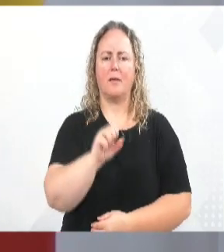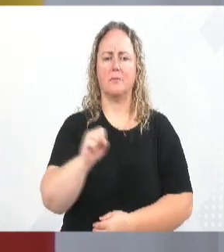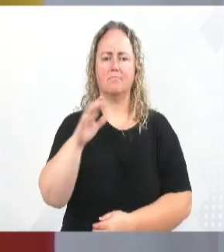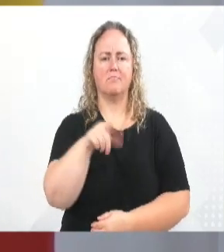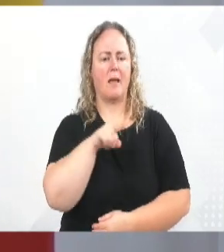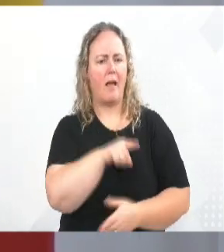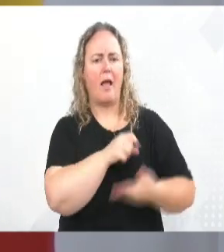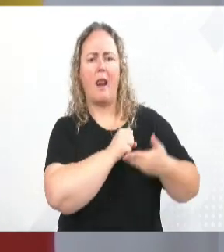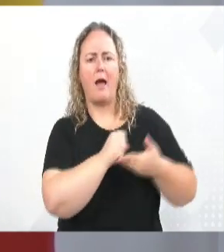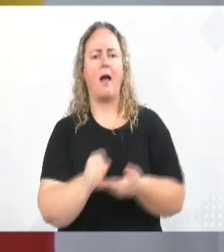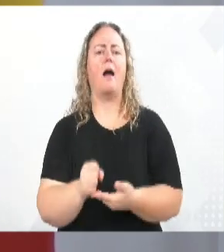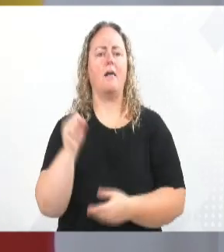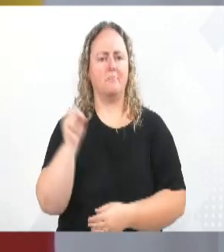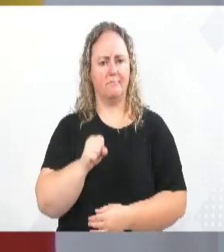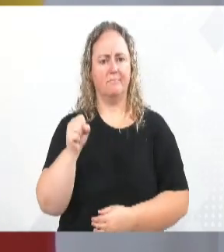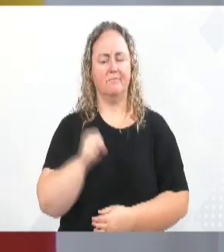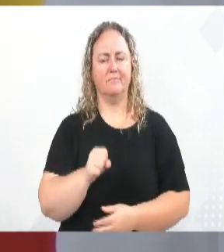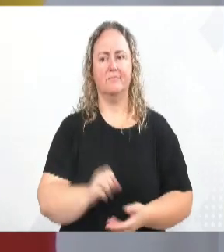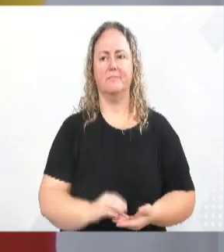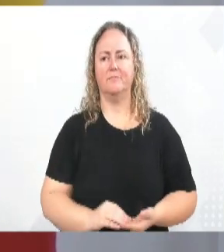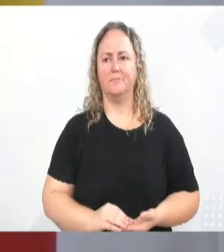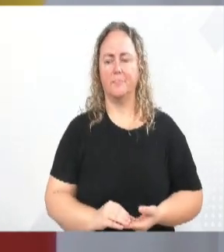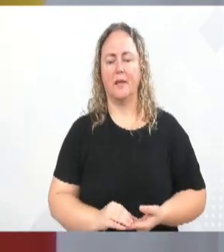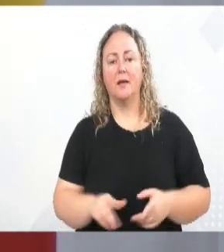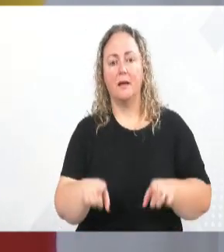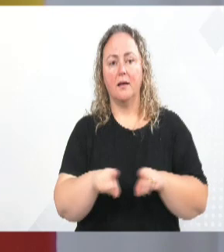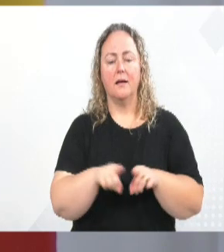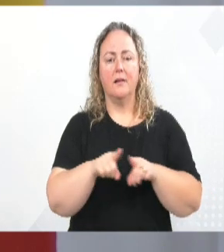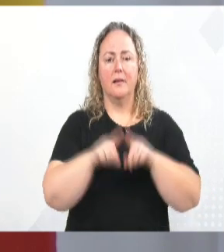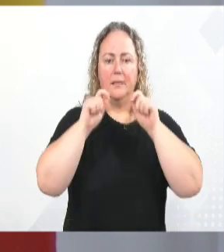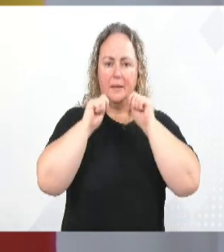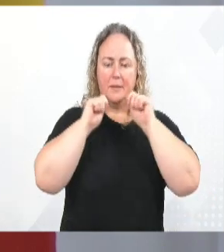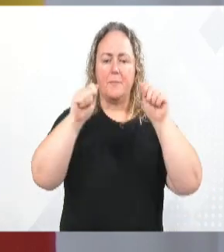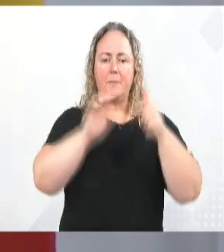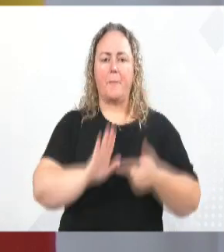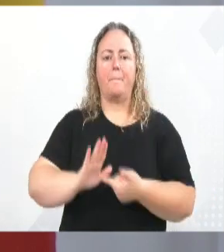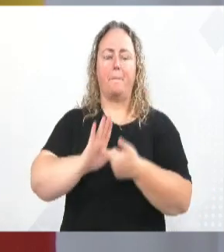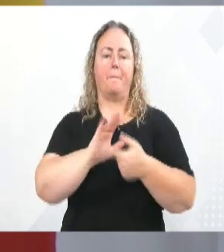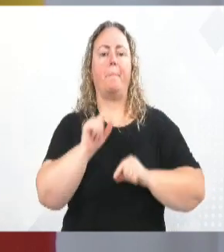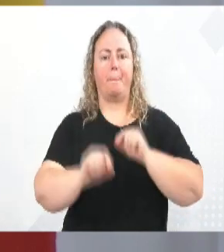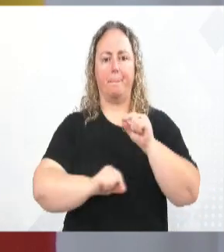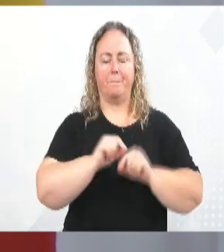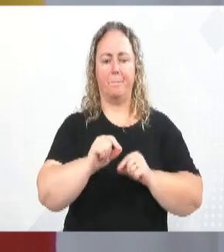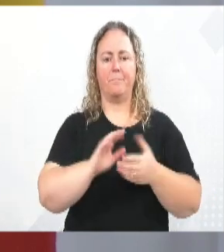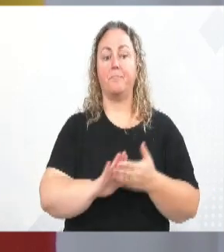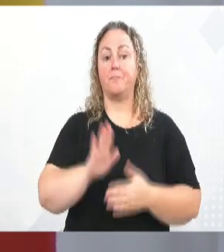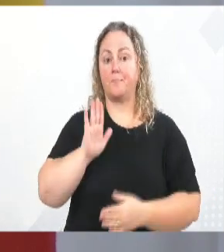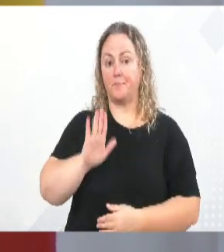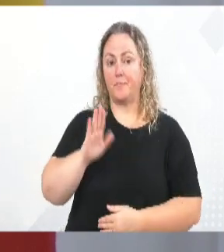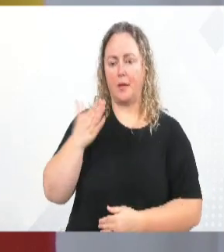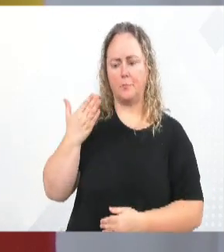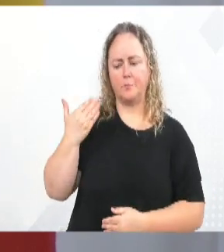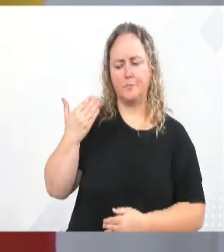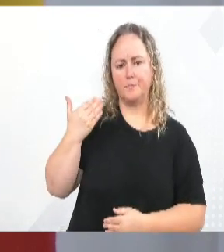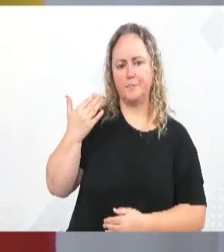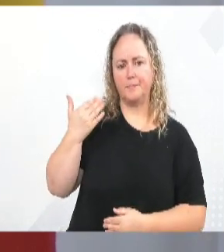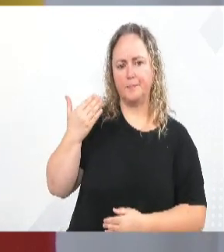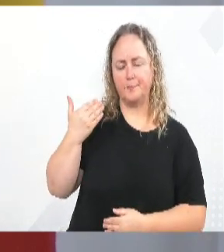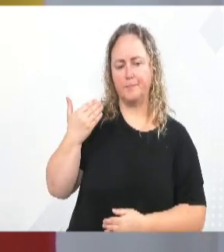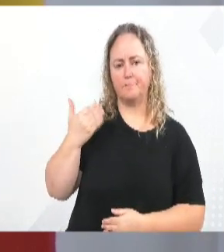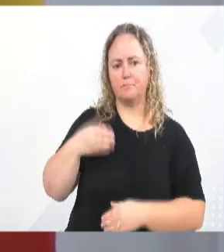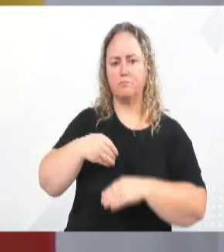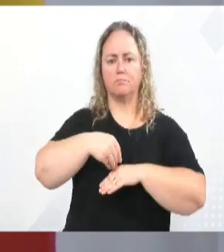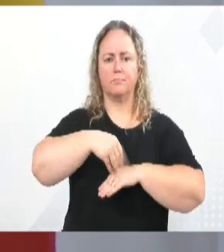Trouxemos aqui alguns números, inclusive da assessoria da deputada, lembrando que somente, recentemente, foi